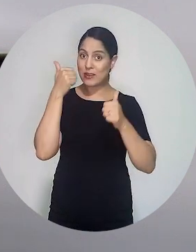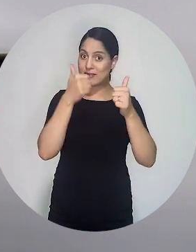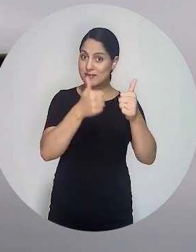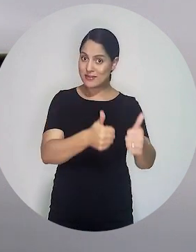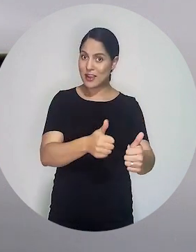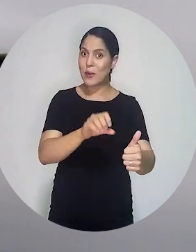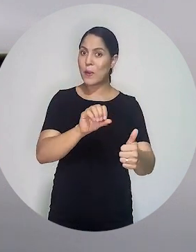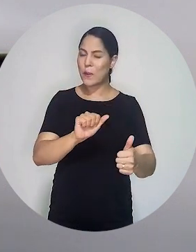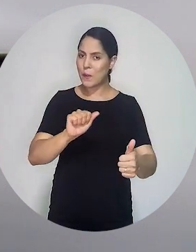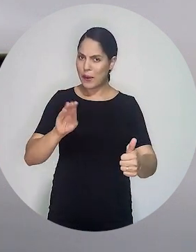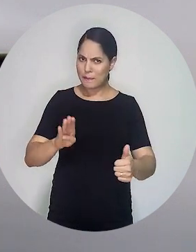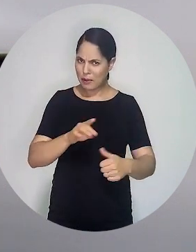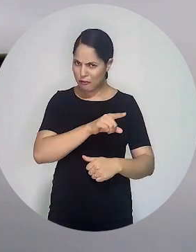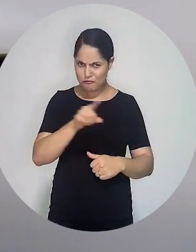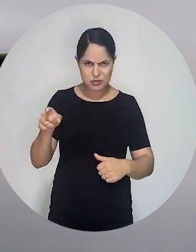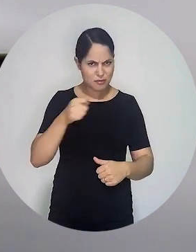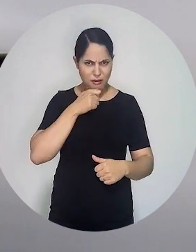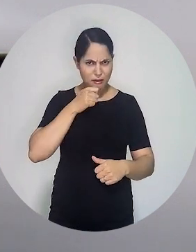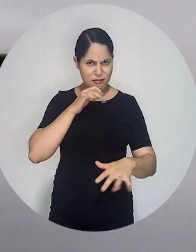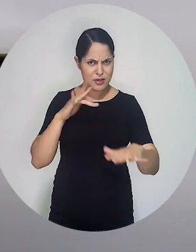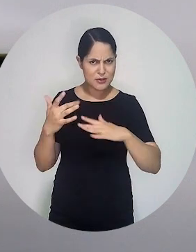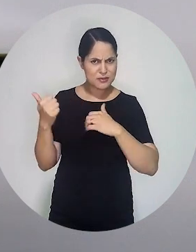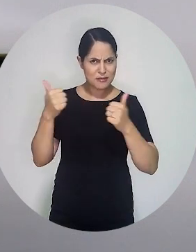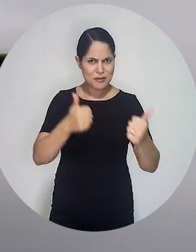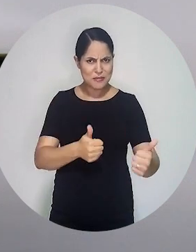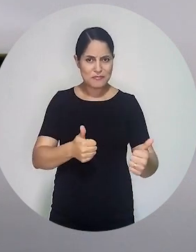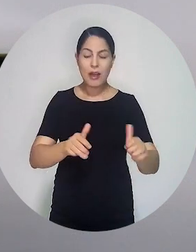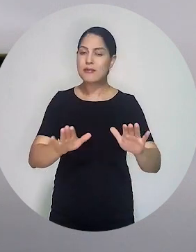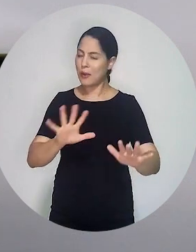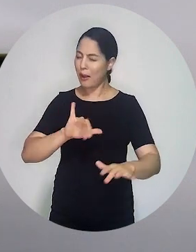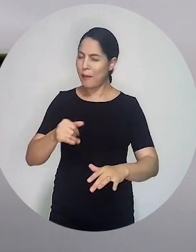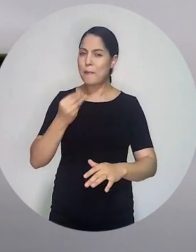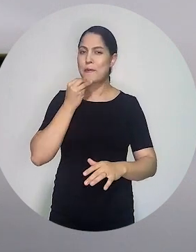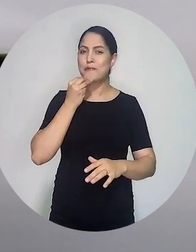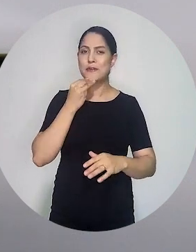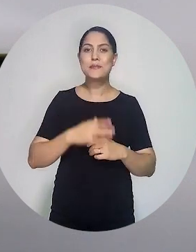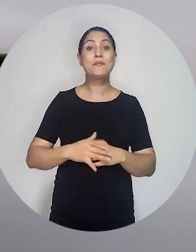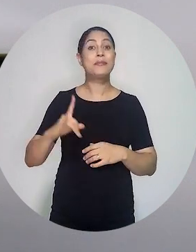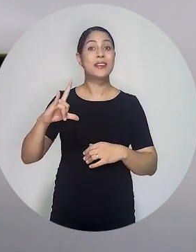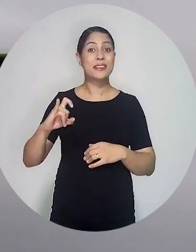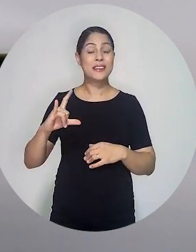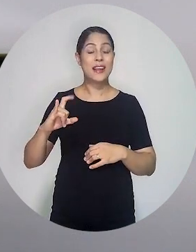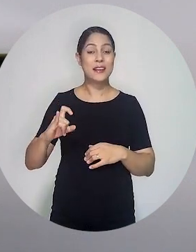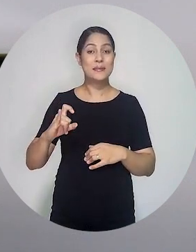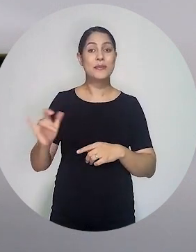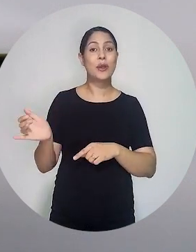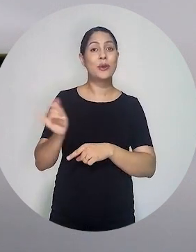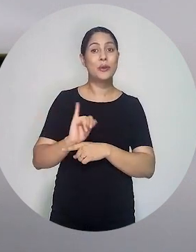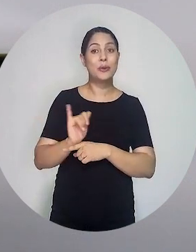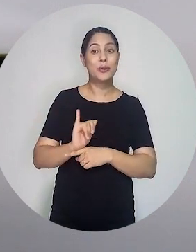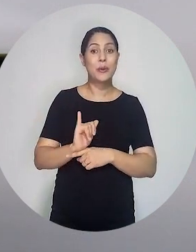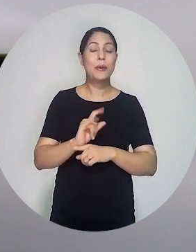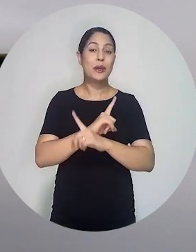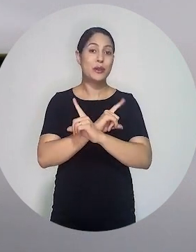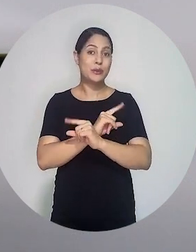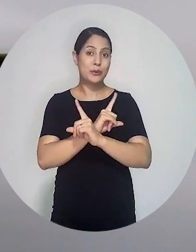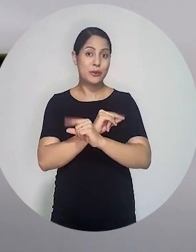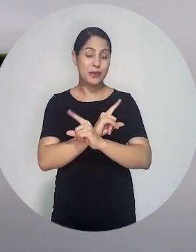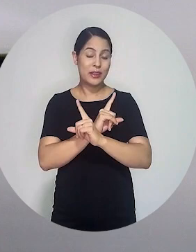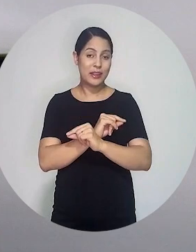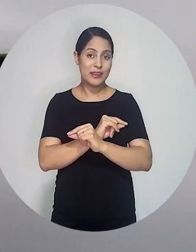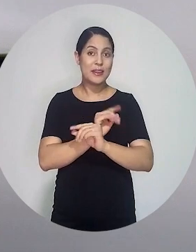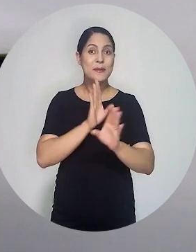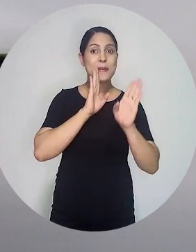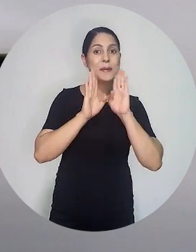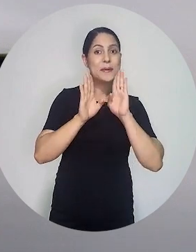sociais da Ordem dos Advogados do Brasil. E se você ainda não nos acompanha por lá, não perca tempo. Estamos no Instagram, YouTube,